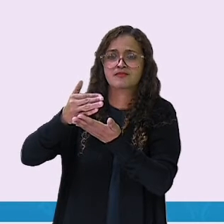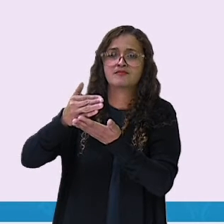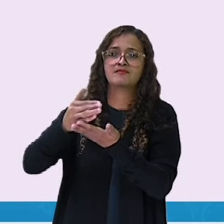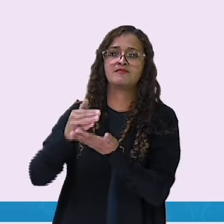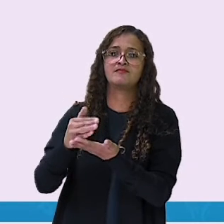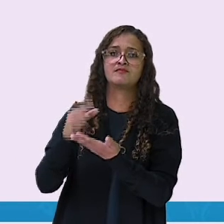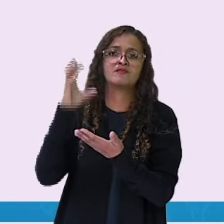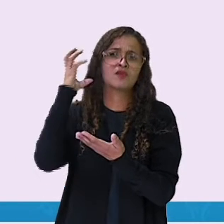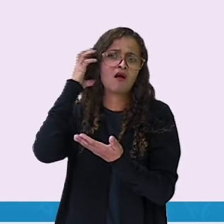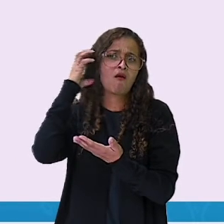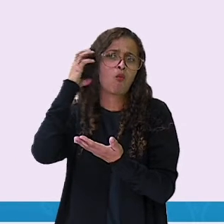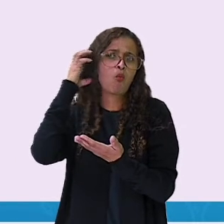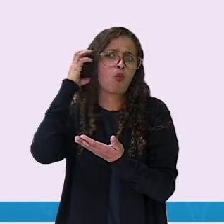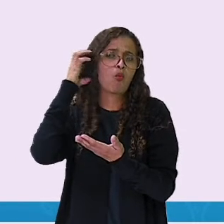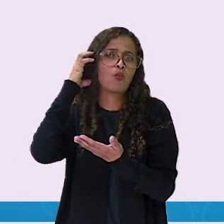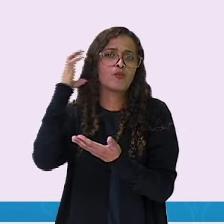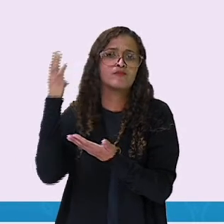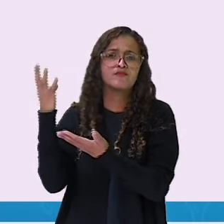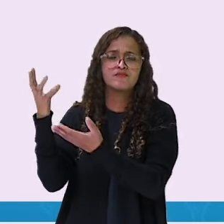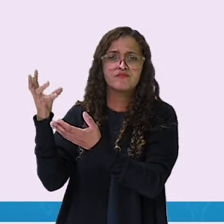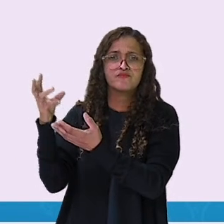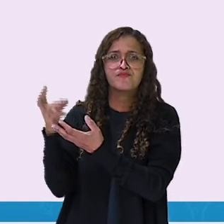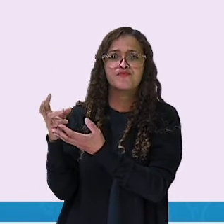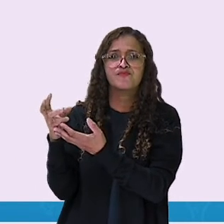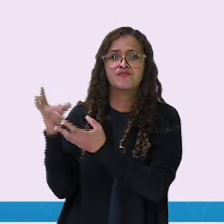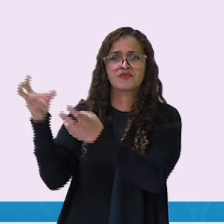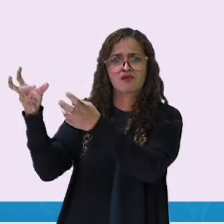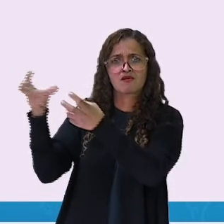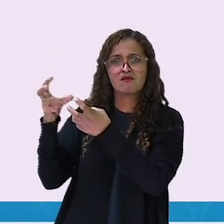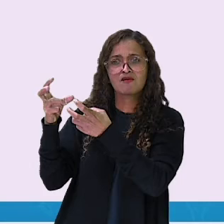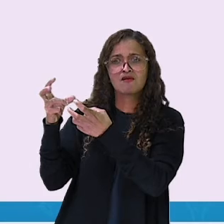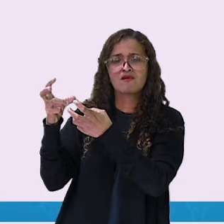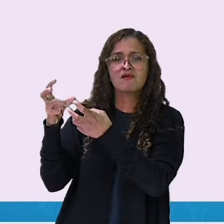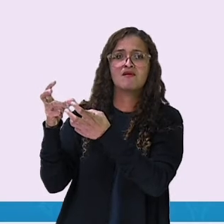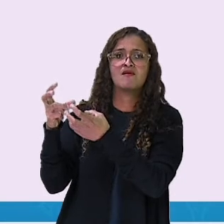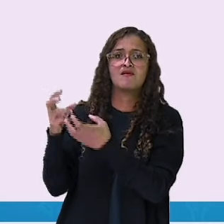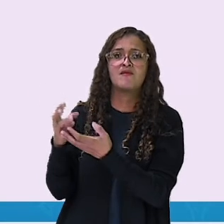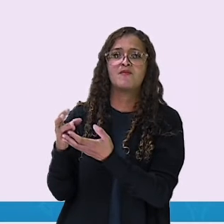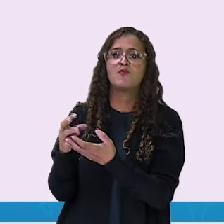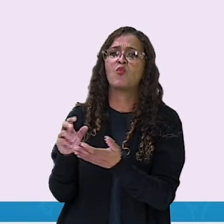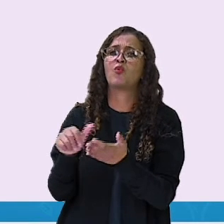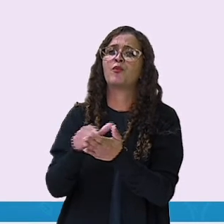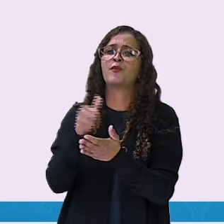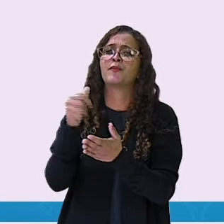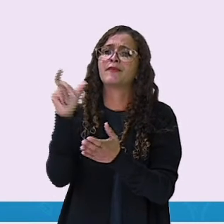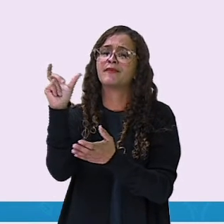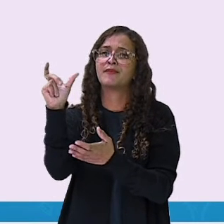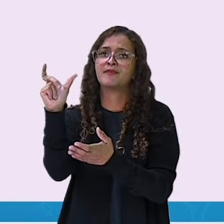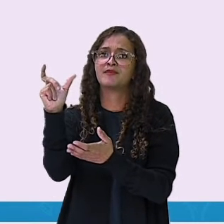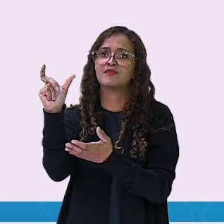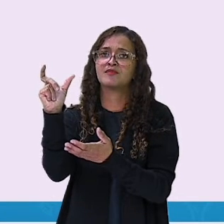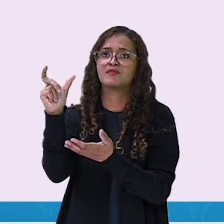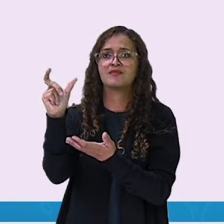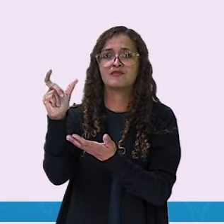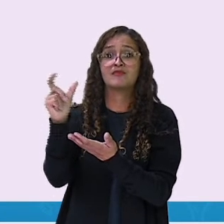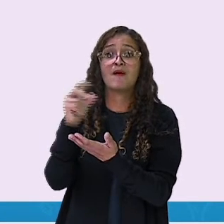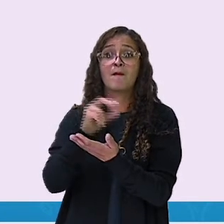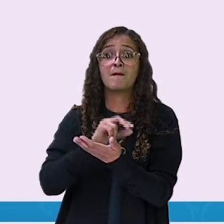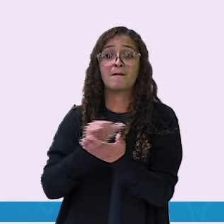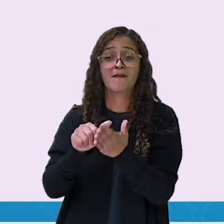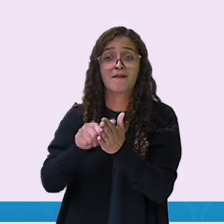Viram? Mas ficou fácil. Porque a nossa primeira palavra aqui é a palavra rádio.